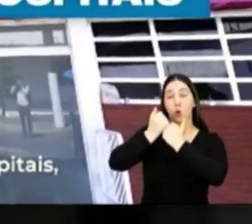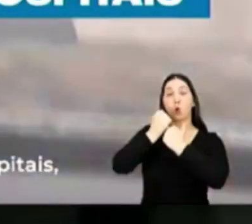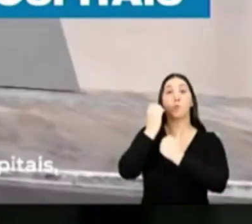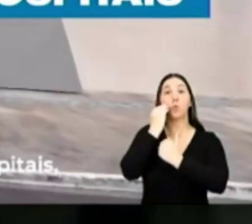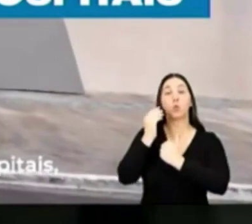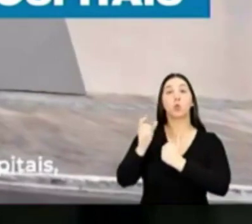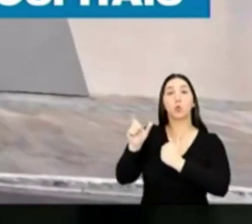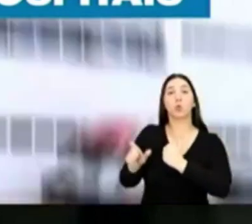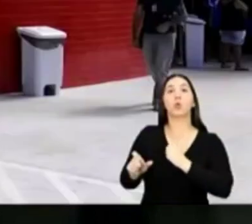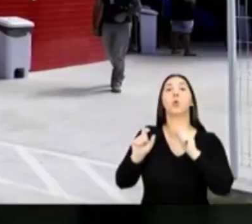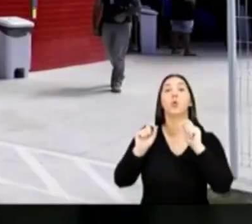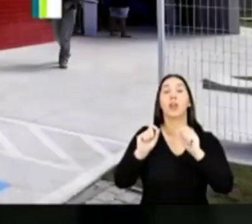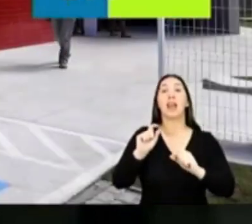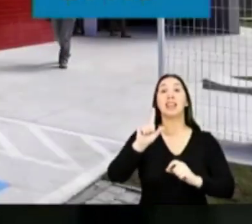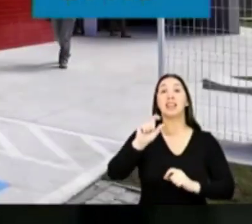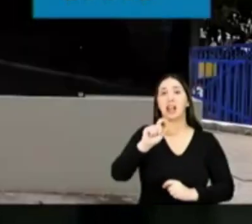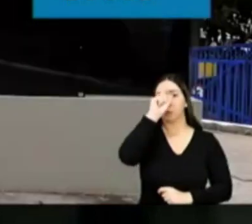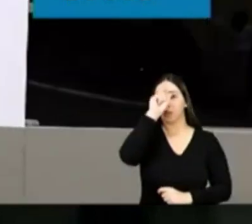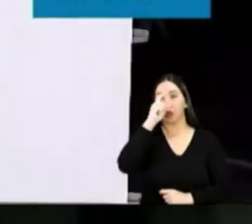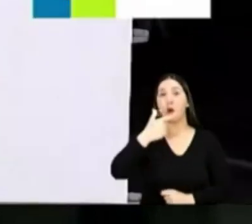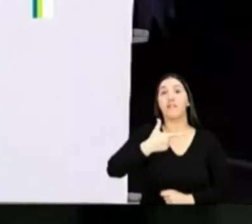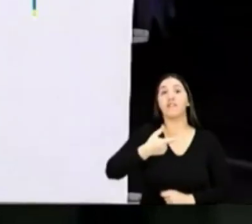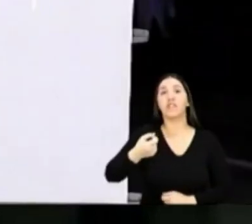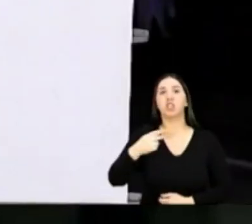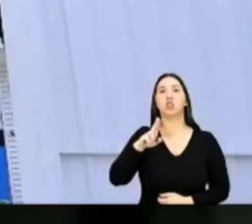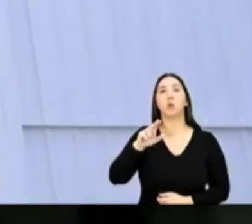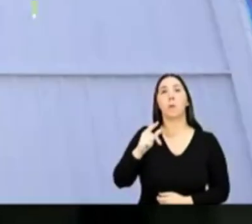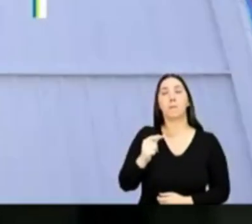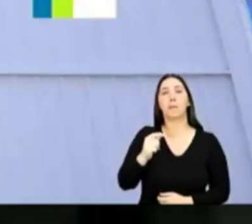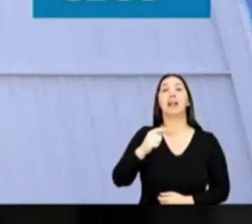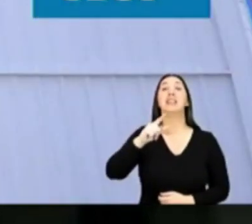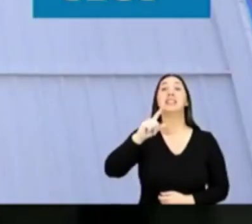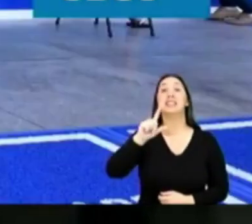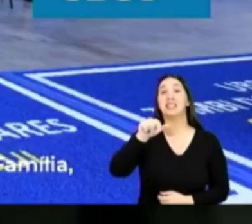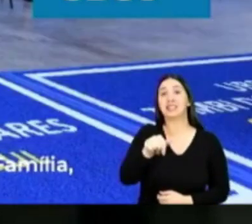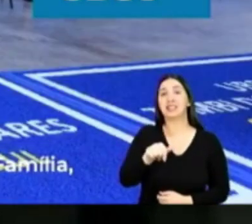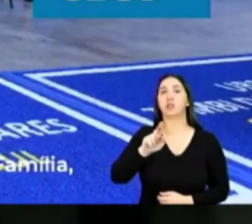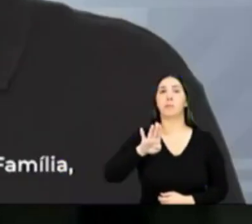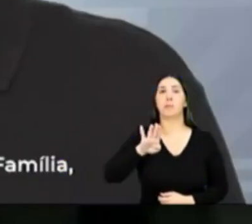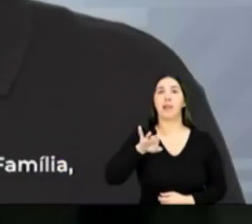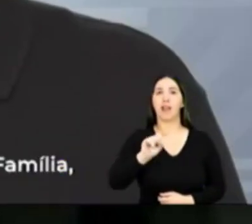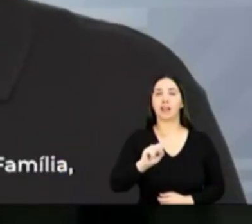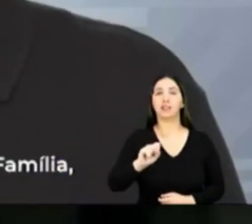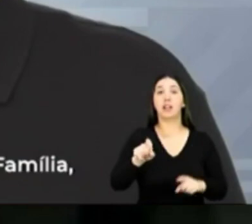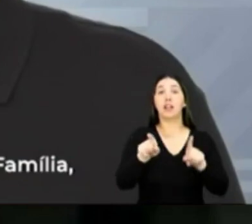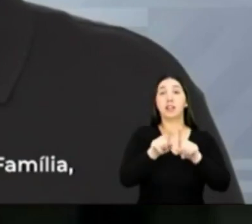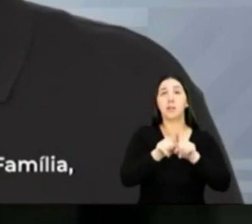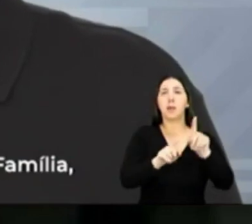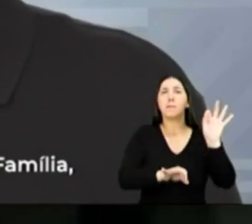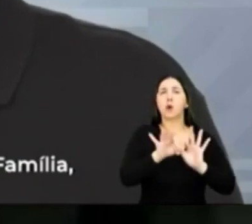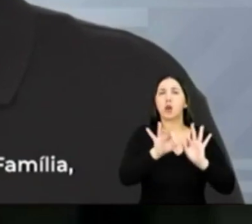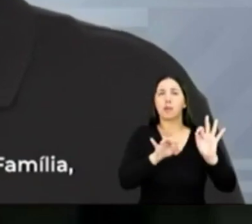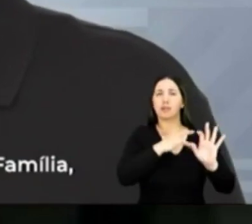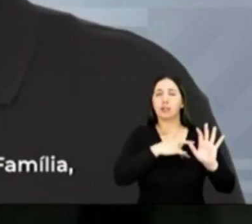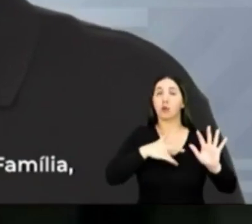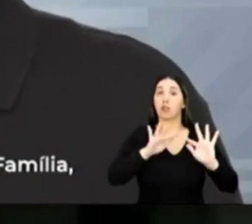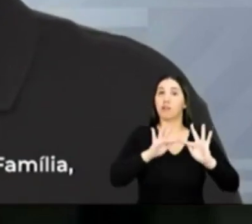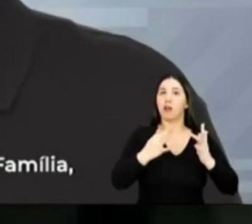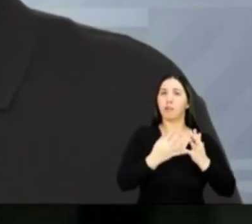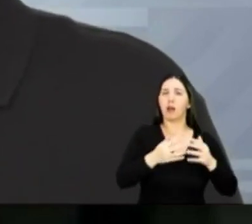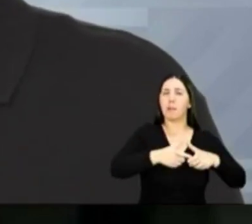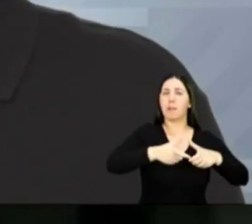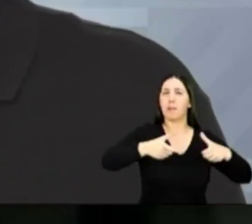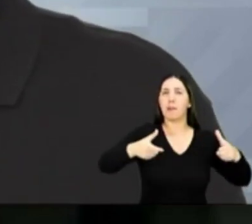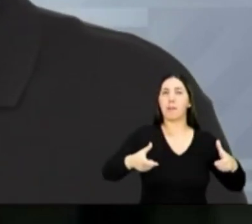10 novos hospitais, 20 novas UPAs, 17 novas UBSs. Ampliamos as equipes do Programa de Saúde da